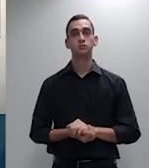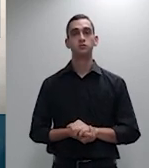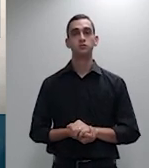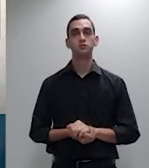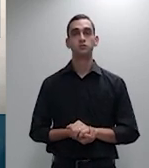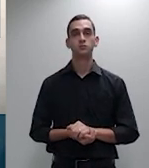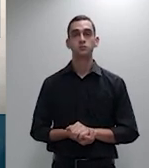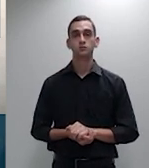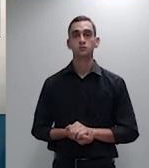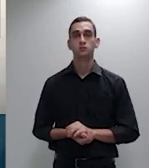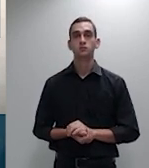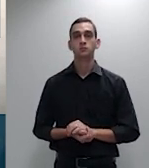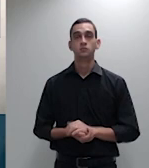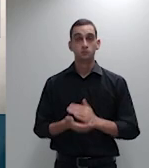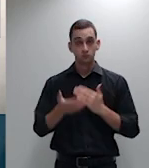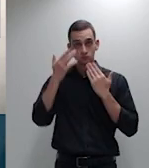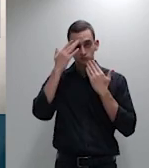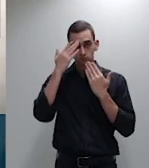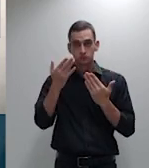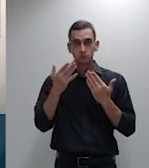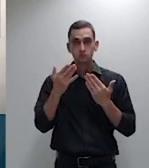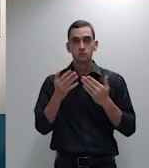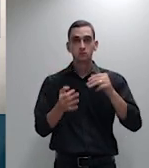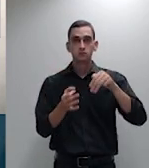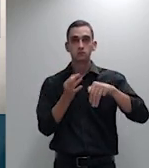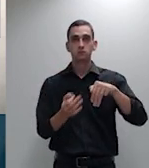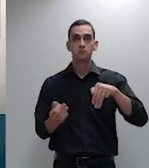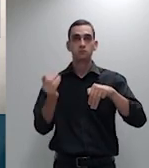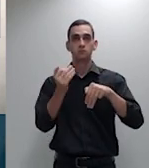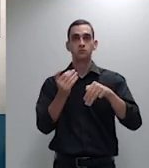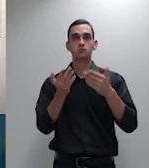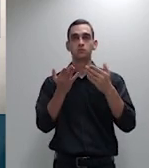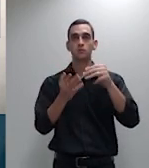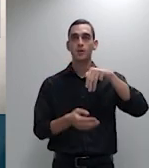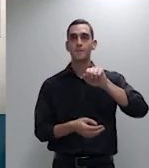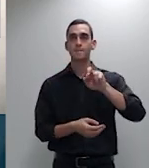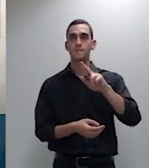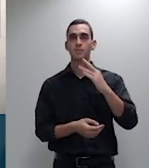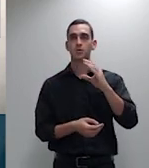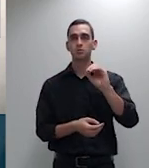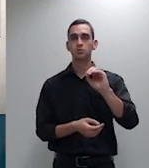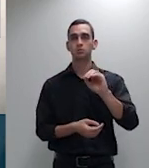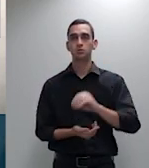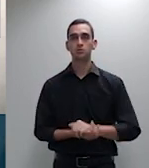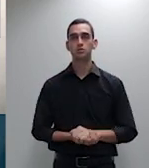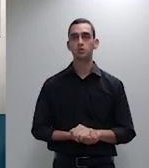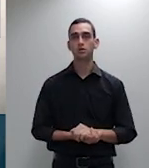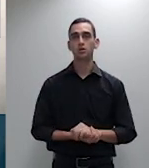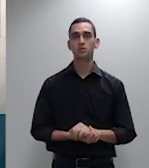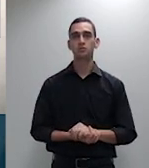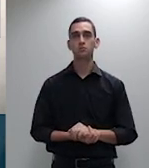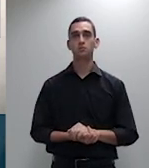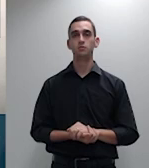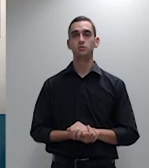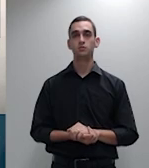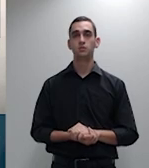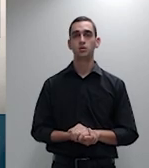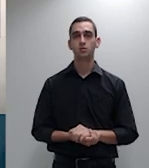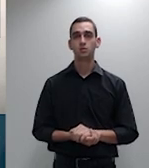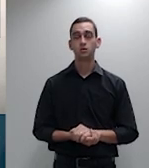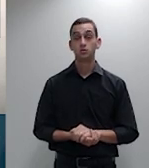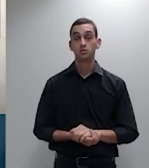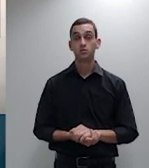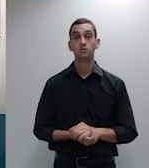Agradeço, ministro Ricardo Cueva. Ministro Marco Butzzi. Senhor presidente, boa tarde a todos. Eu